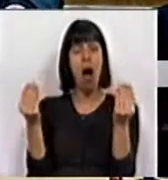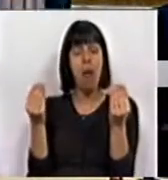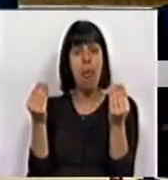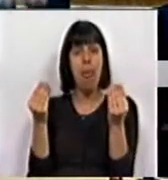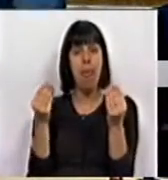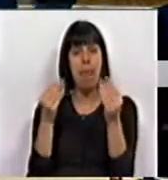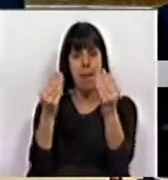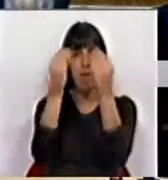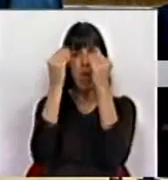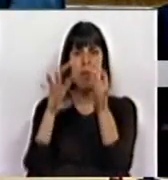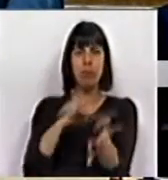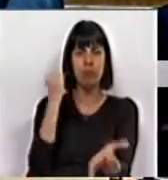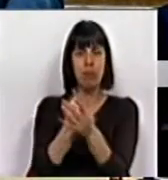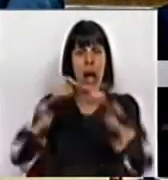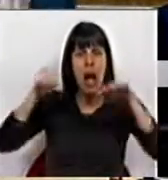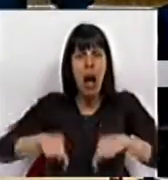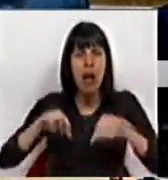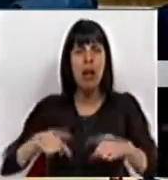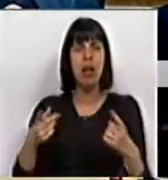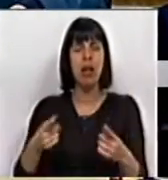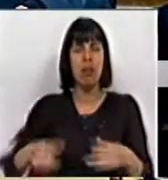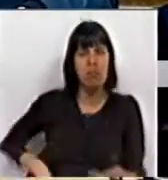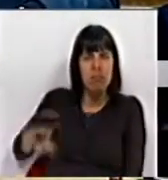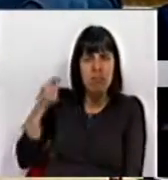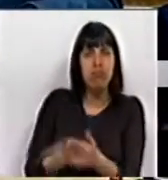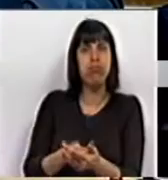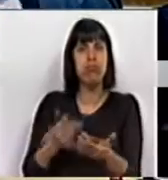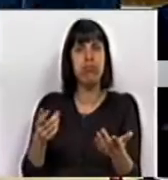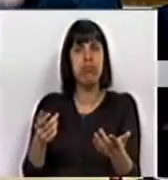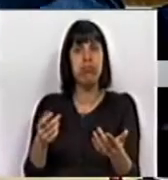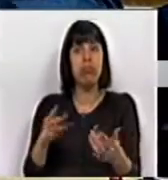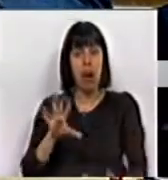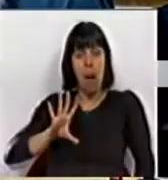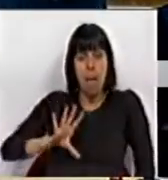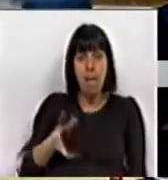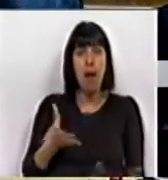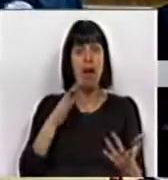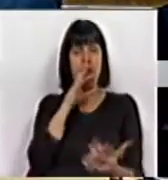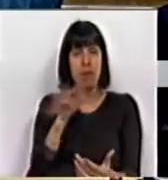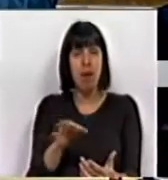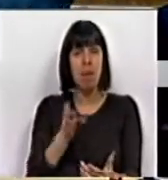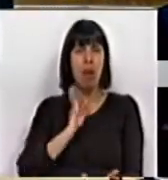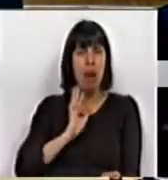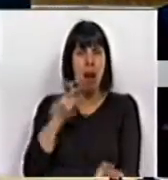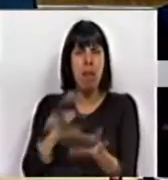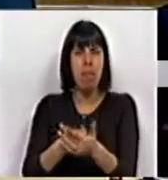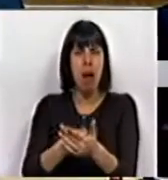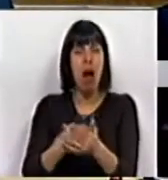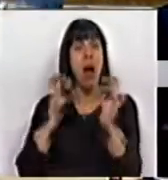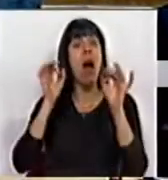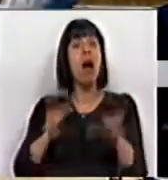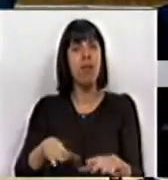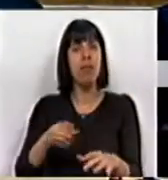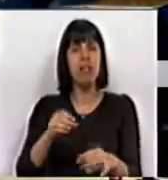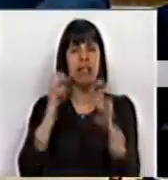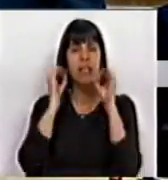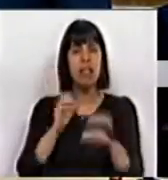deles, formados aqui, com os custos que o país, as famílias tiveram de pagar e foram